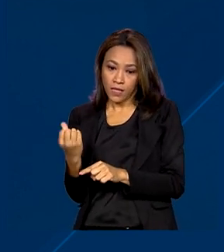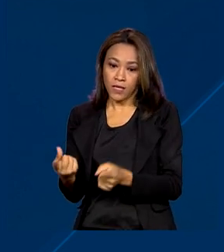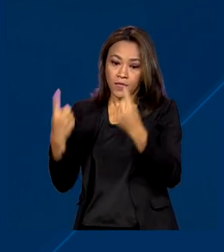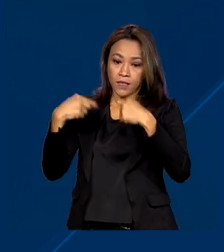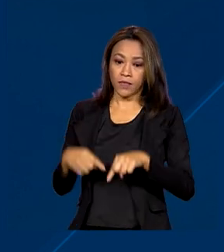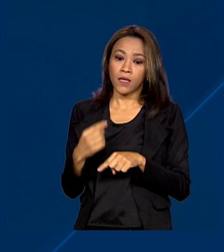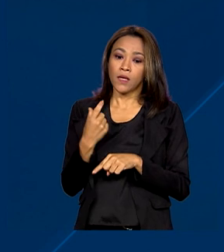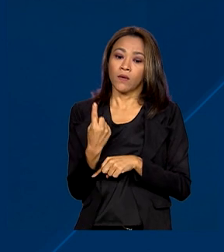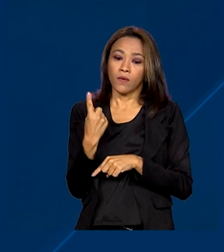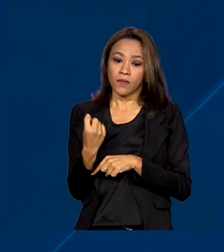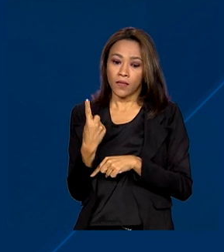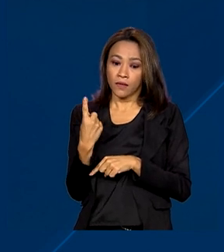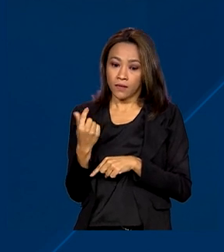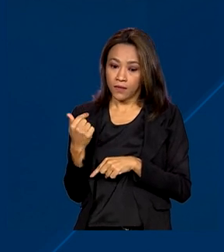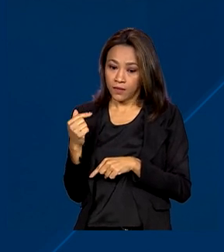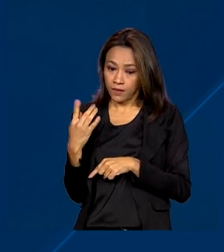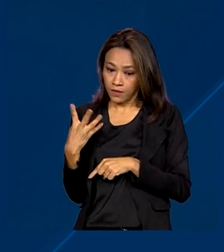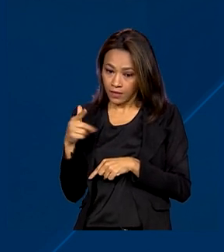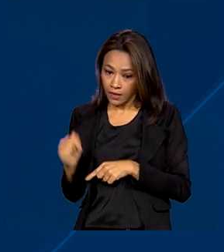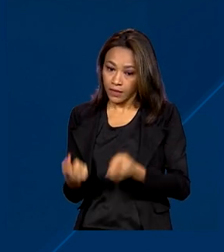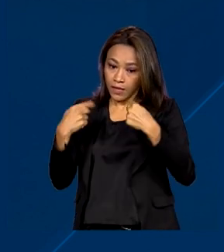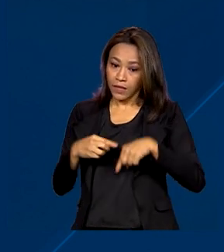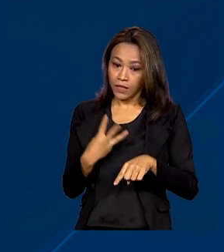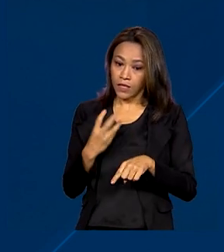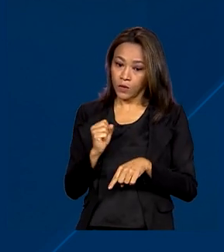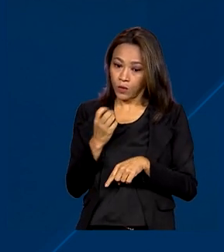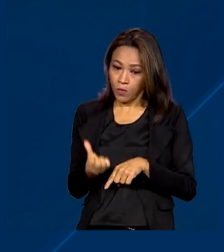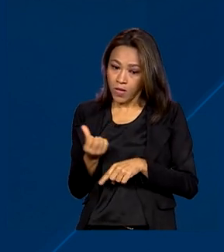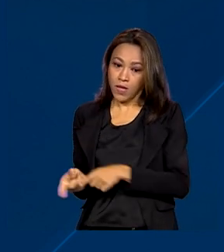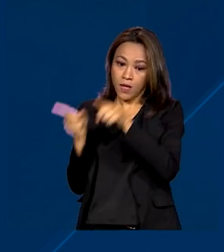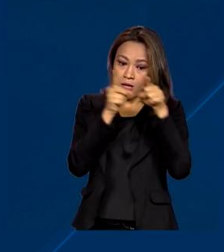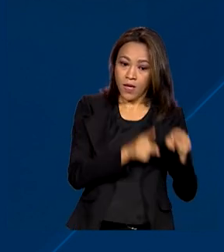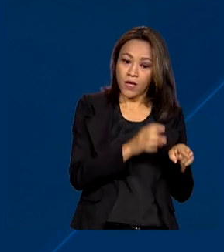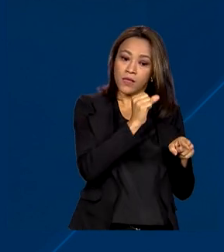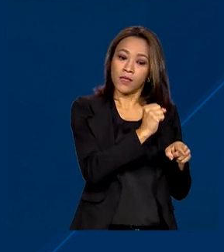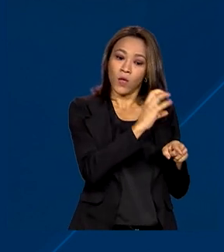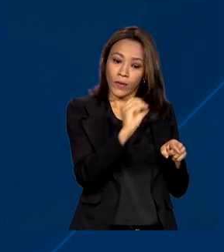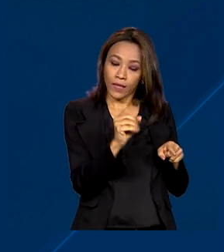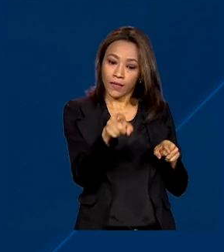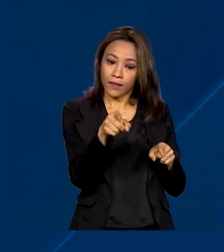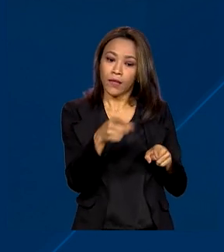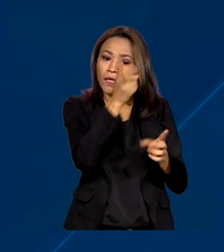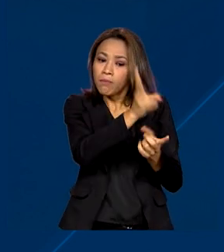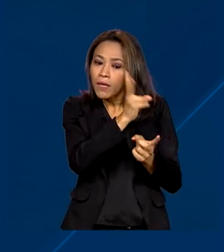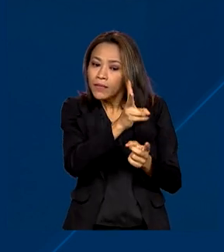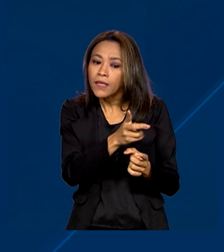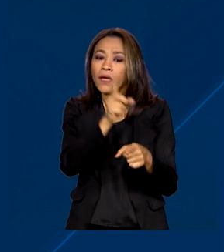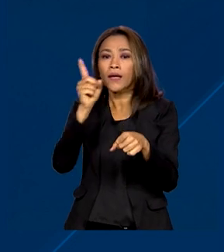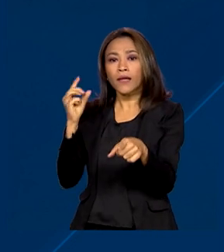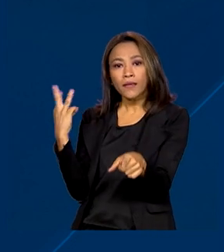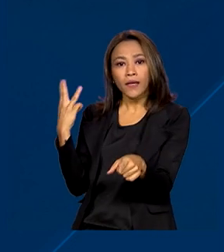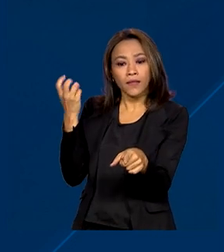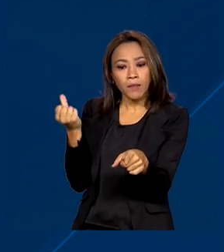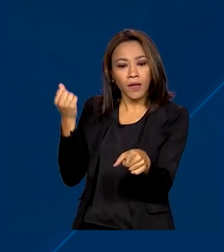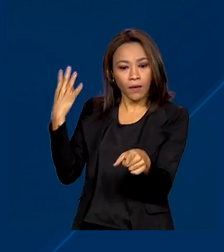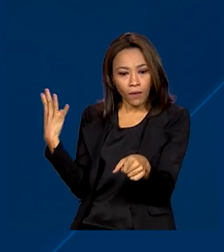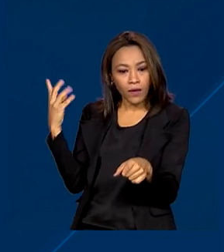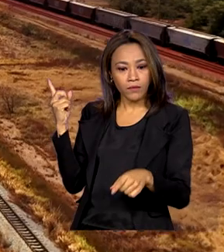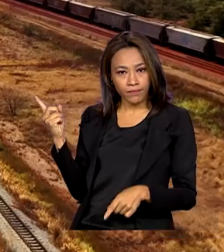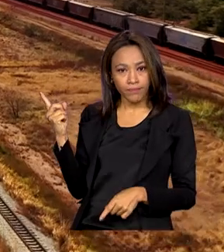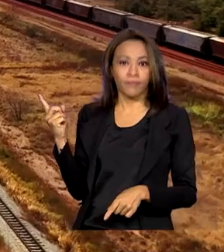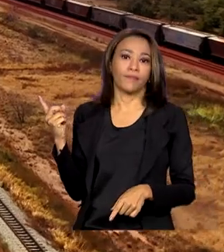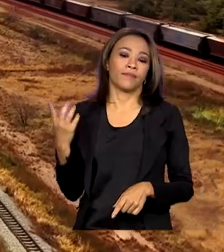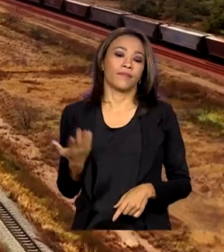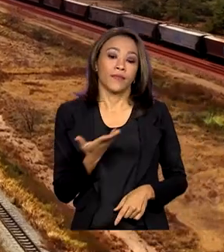470, 386 e 080. E a manutenção da BR-364.